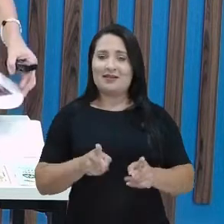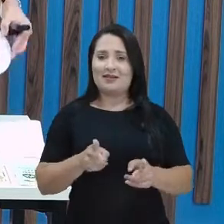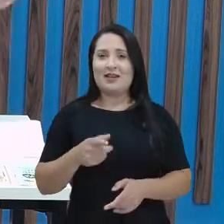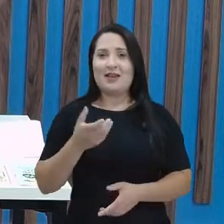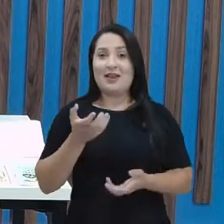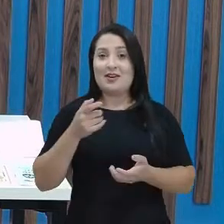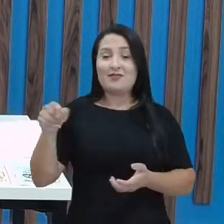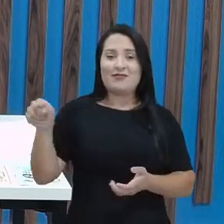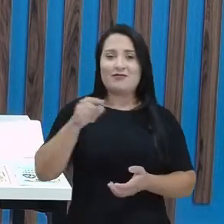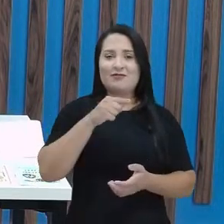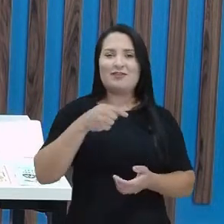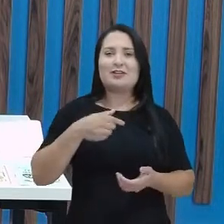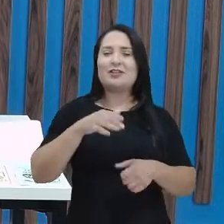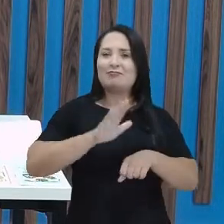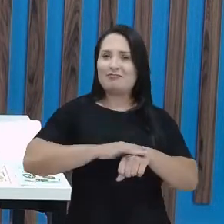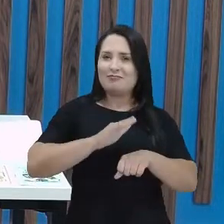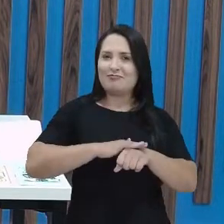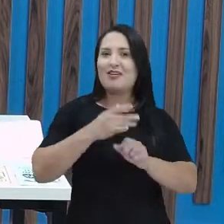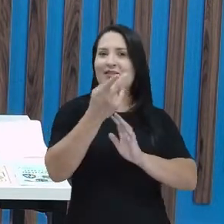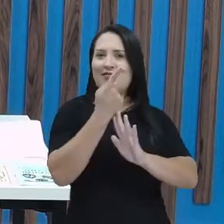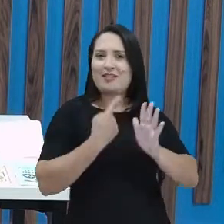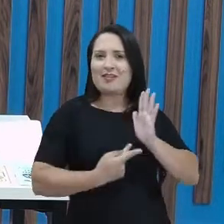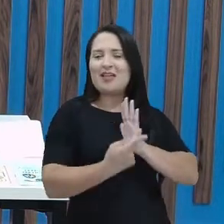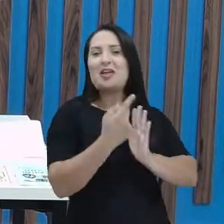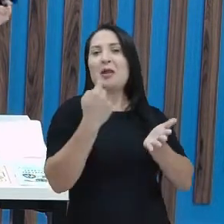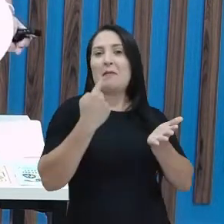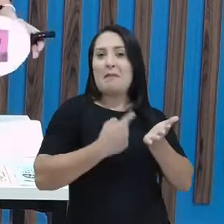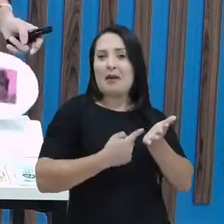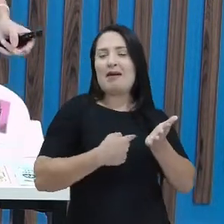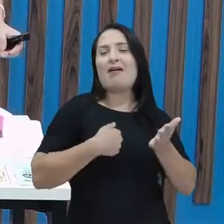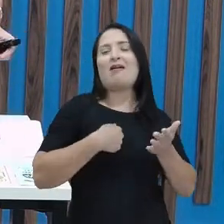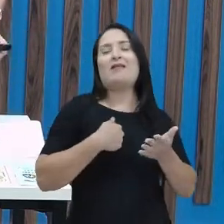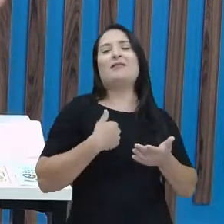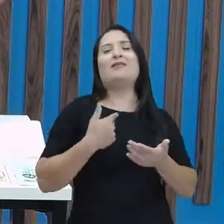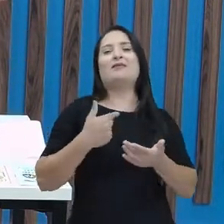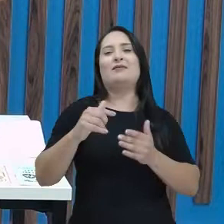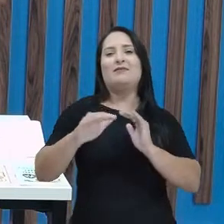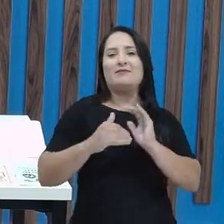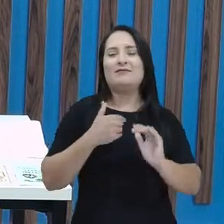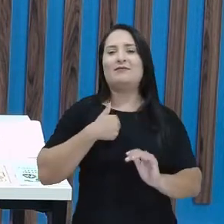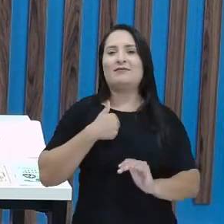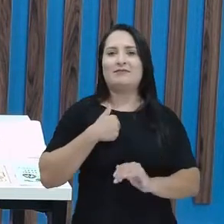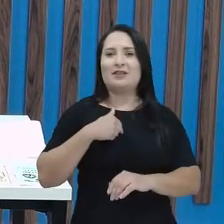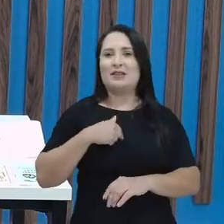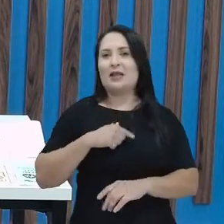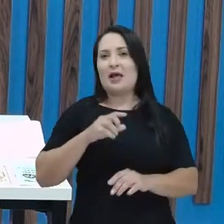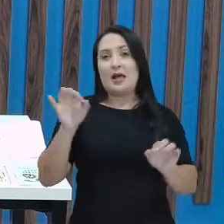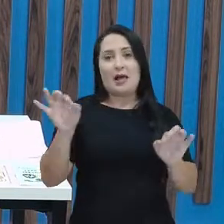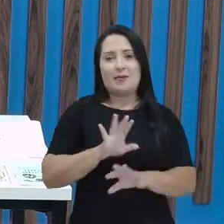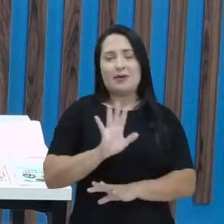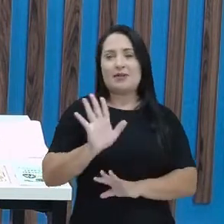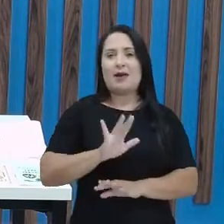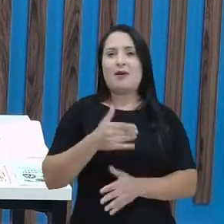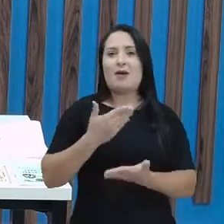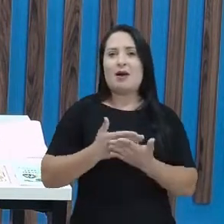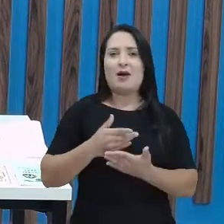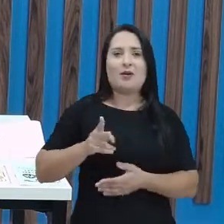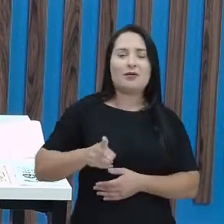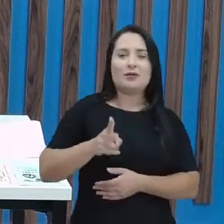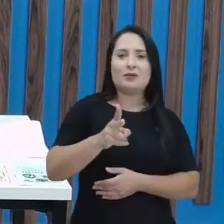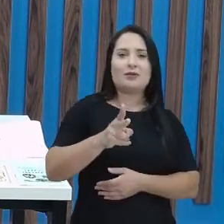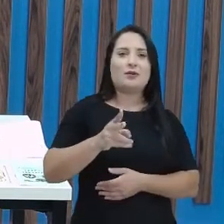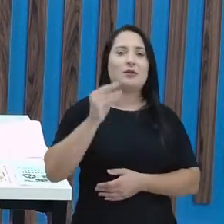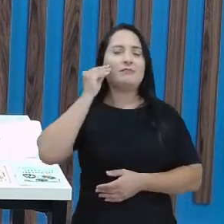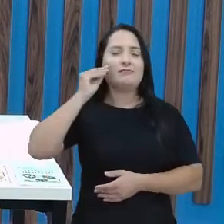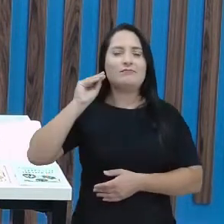fazendo xilogravura, hein? E me marcando, me falando aí que fez. Gente, não saiam daí que a aula continua. Um beijão.